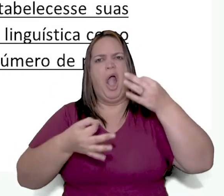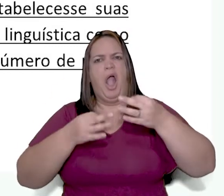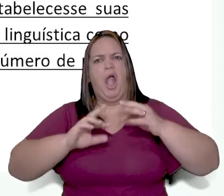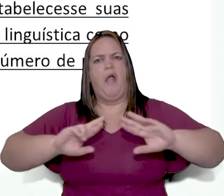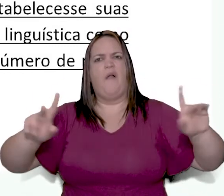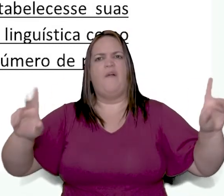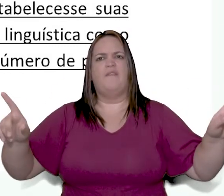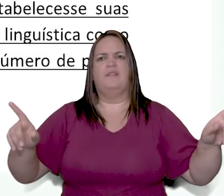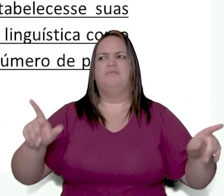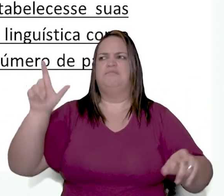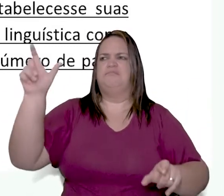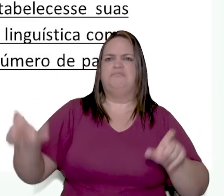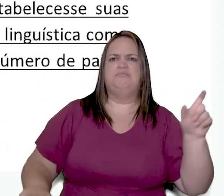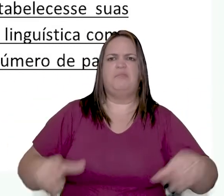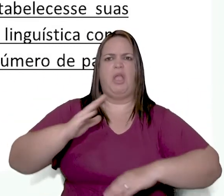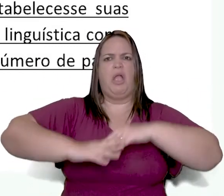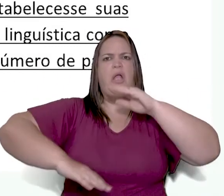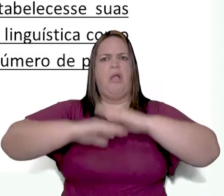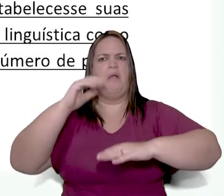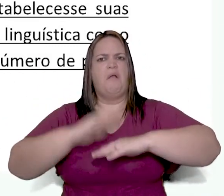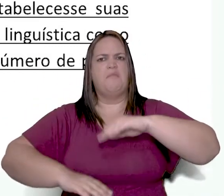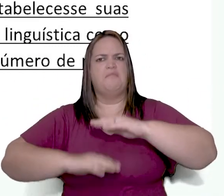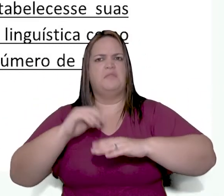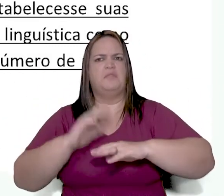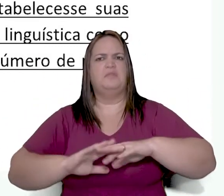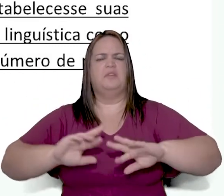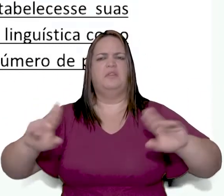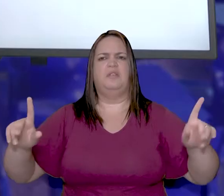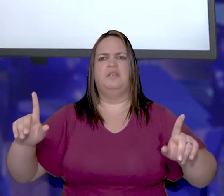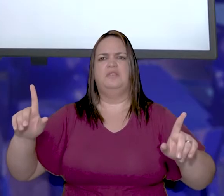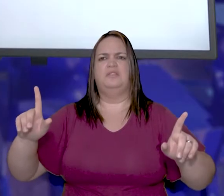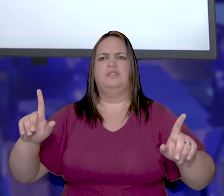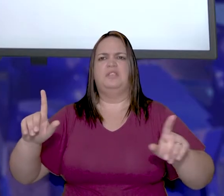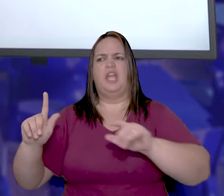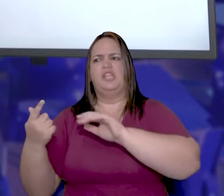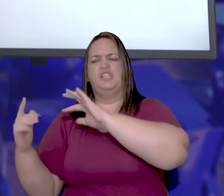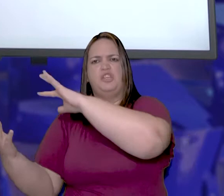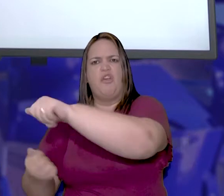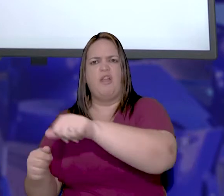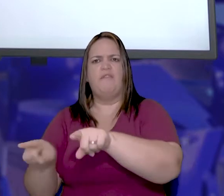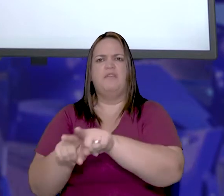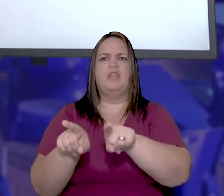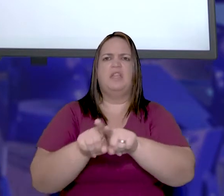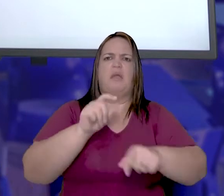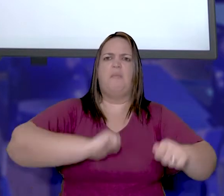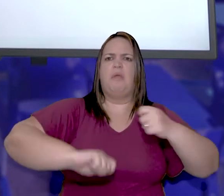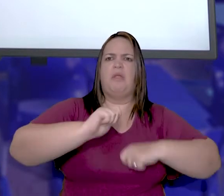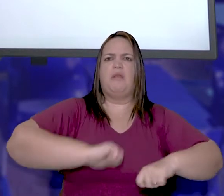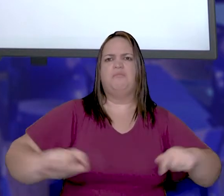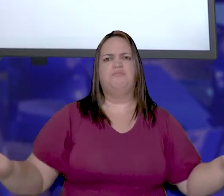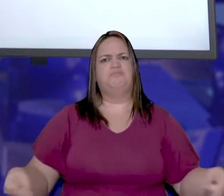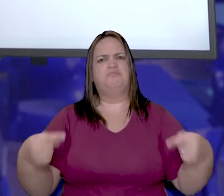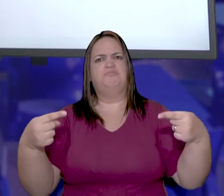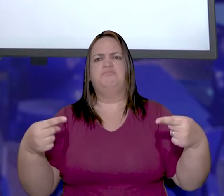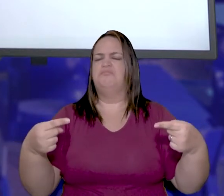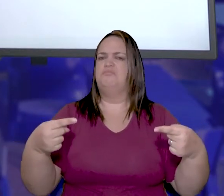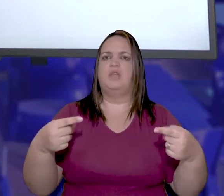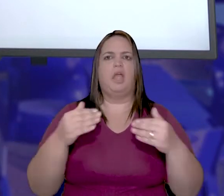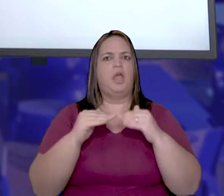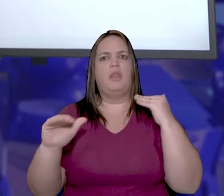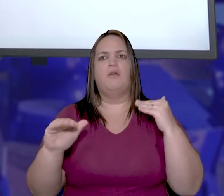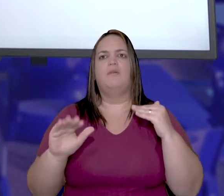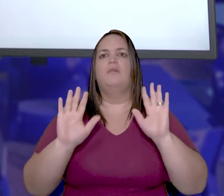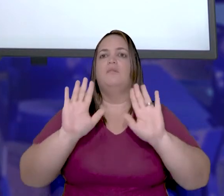Lógico que existem divergências entre geógrafos, historiadores e